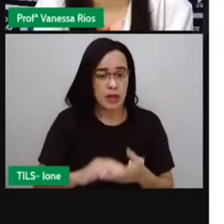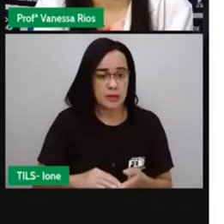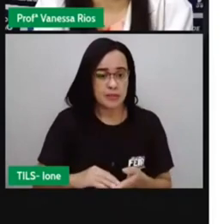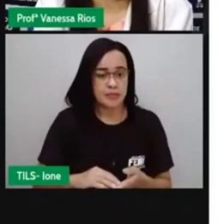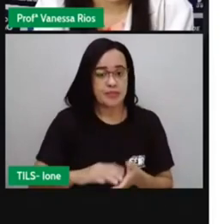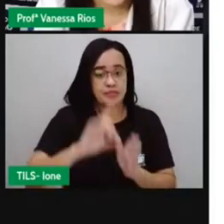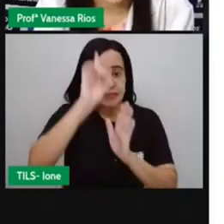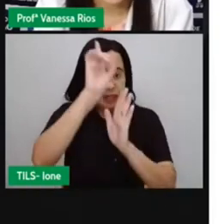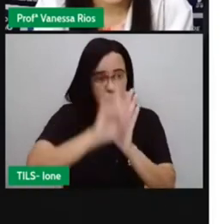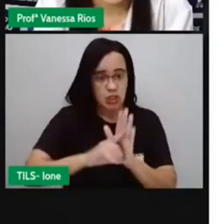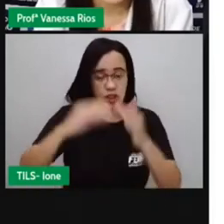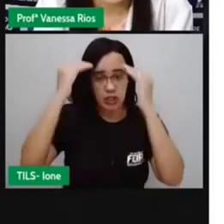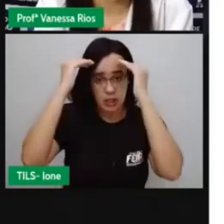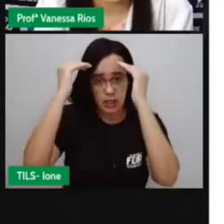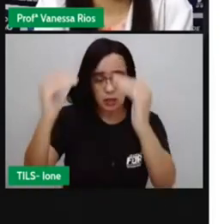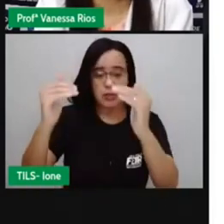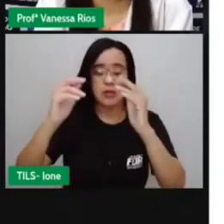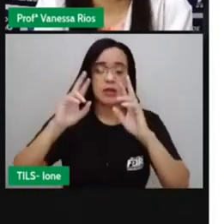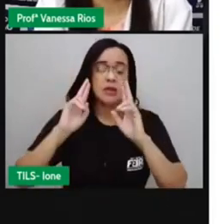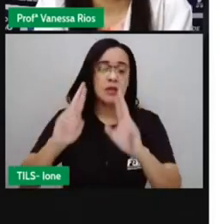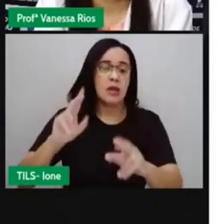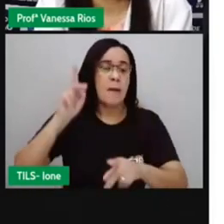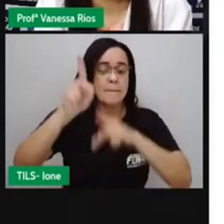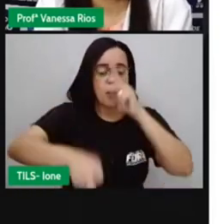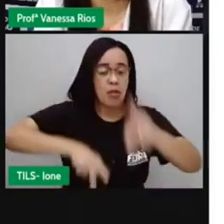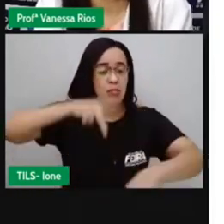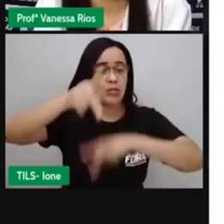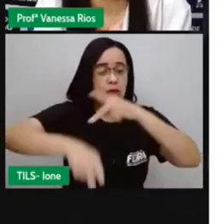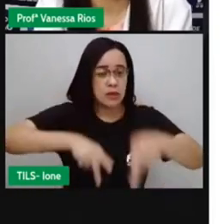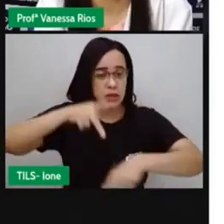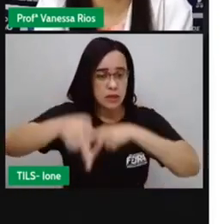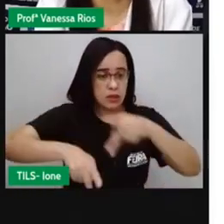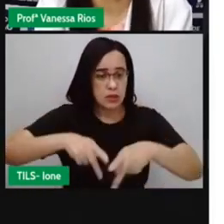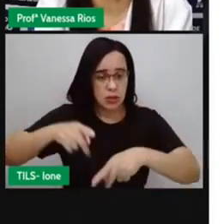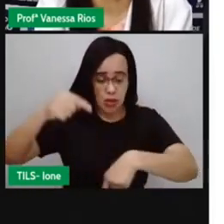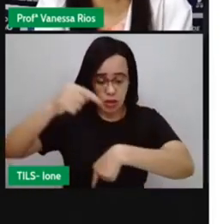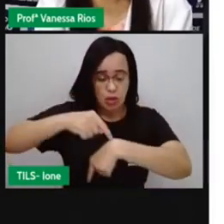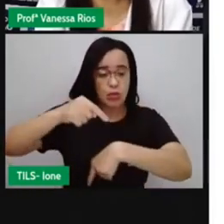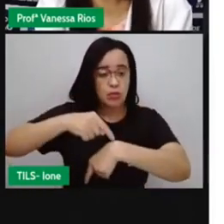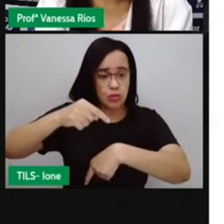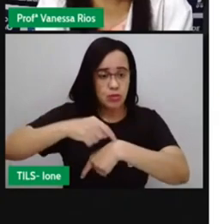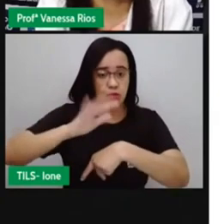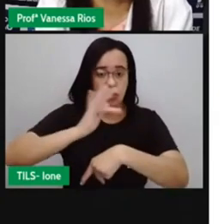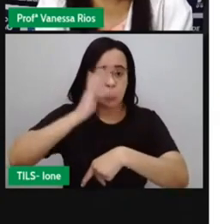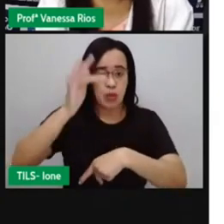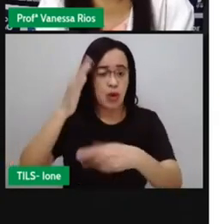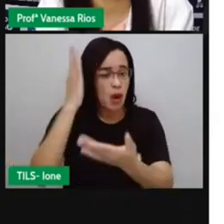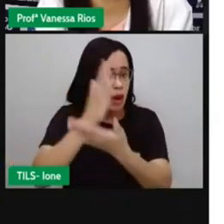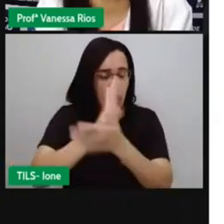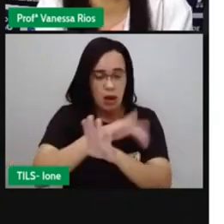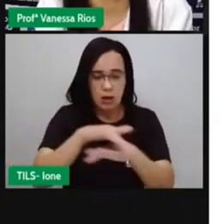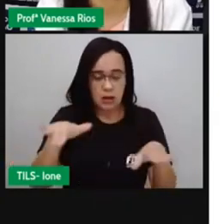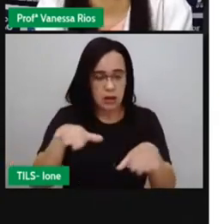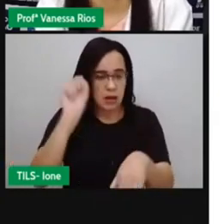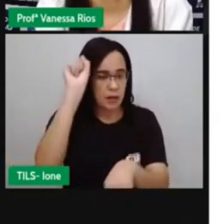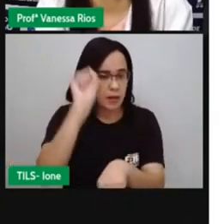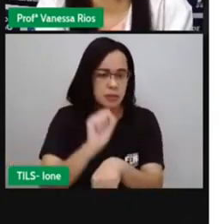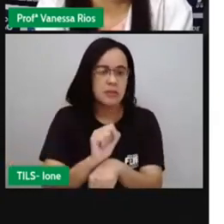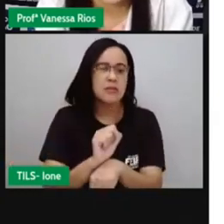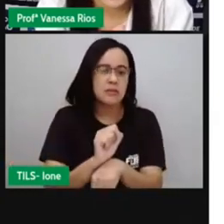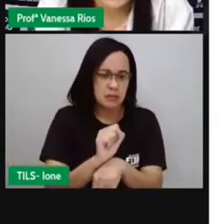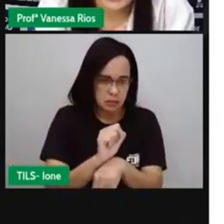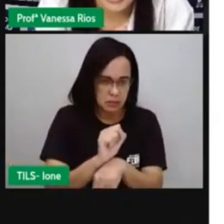que vai se findar, que vai acabar. e a gente observa toda a importância que isso tem quando a gente fala de